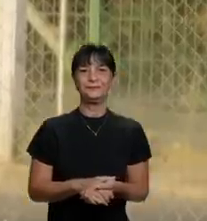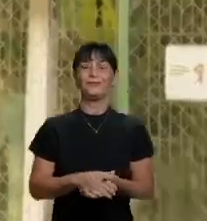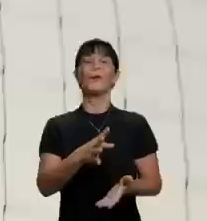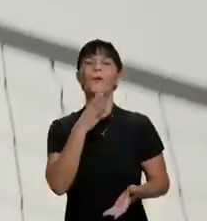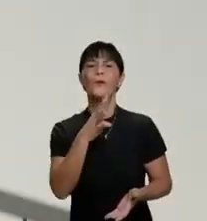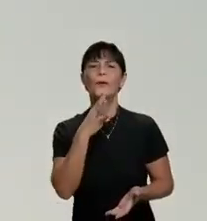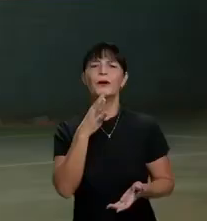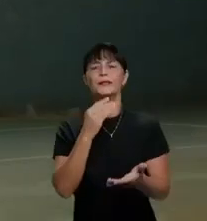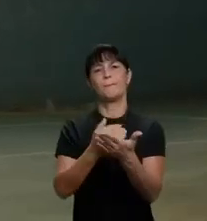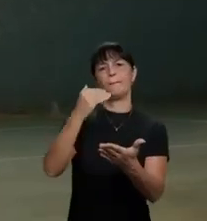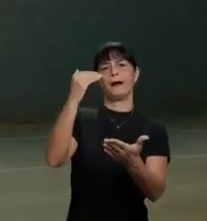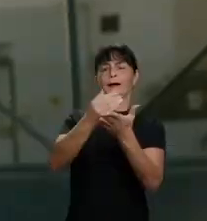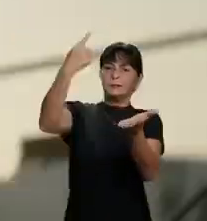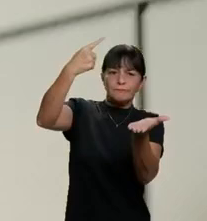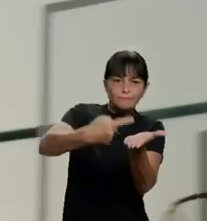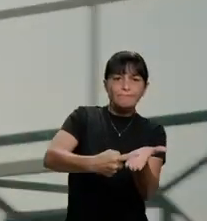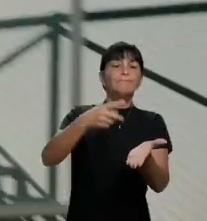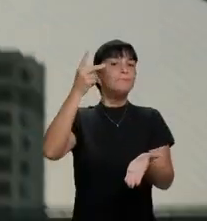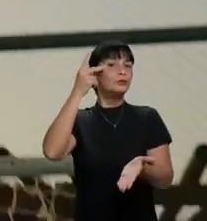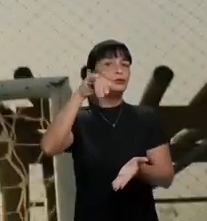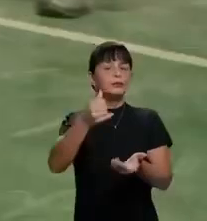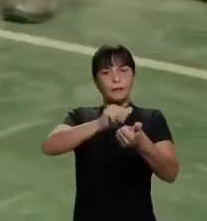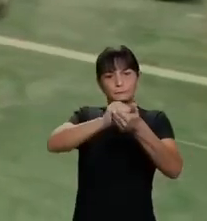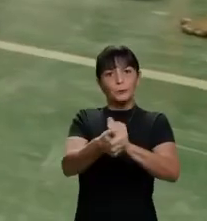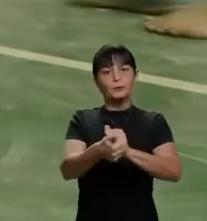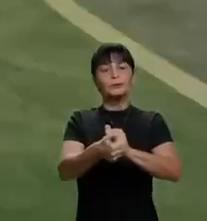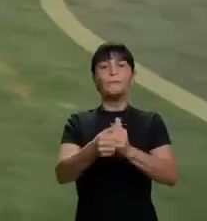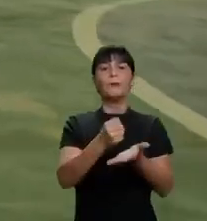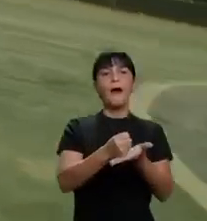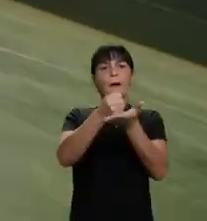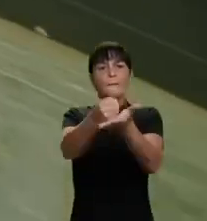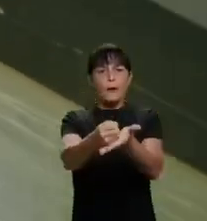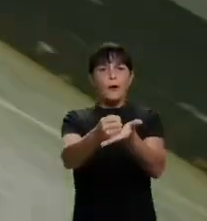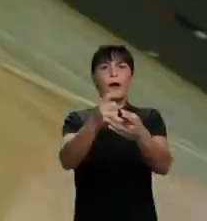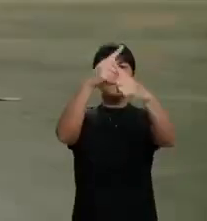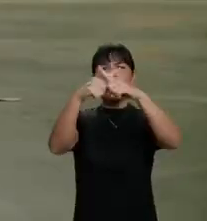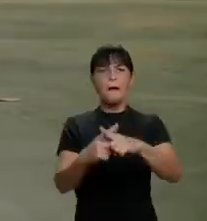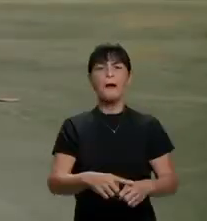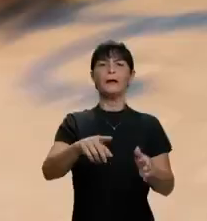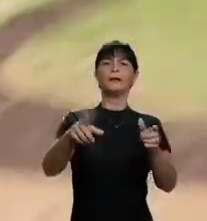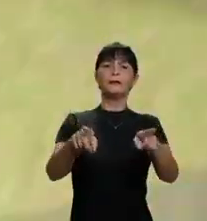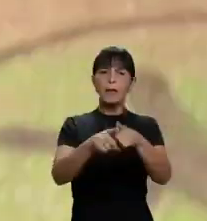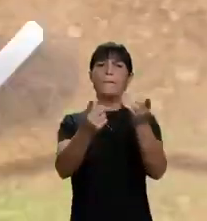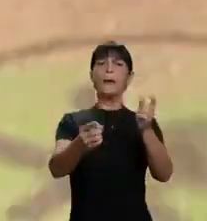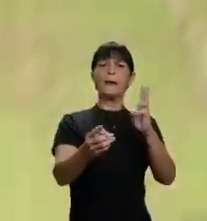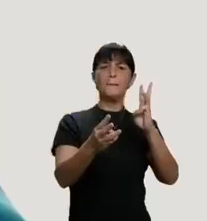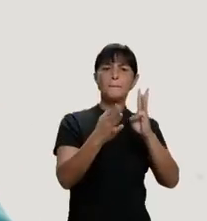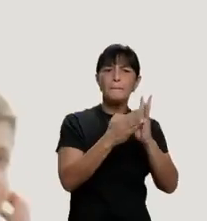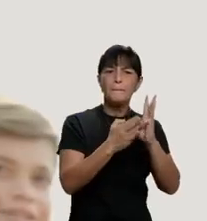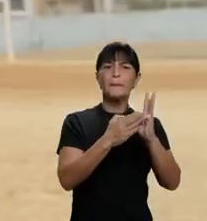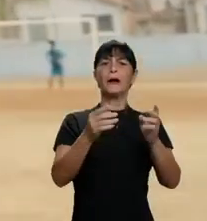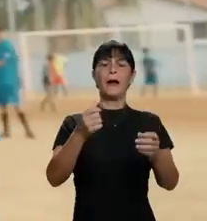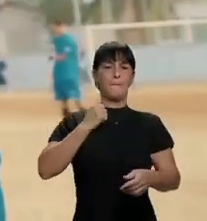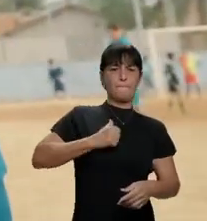Conheça mais compromissos de Paulo José para o esporte. Apoiar os eventos esportivos indígenas. Manter e